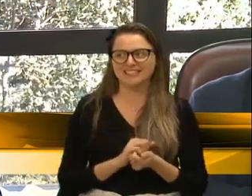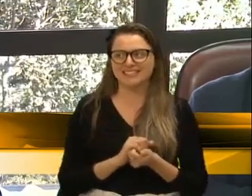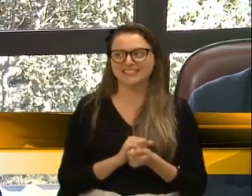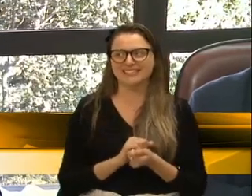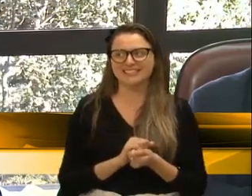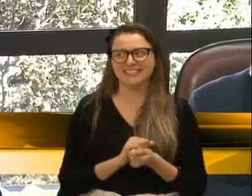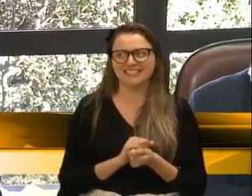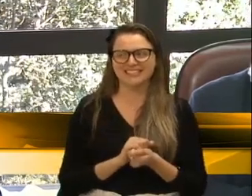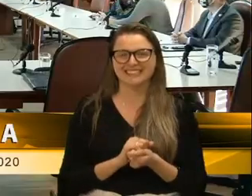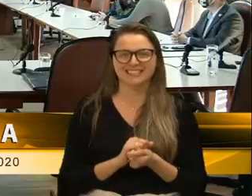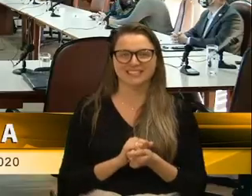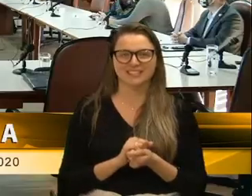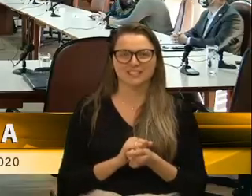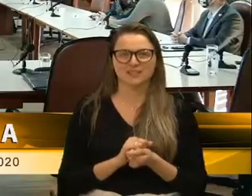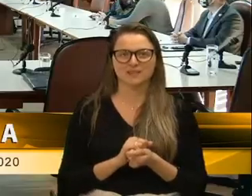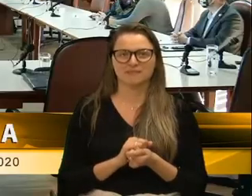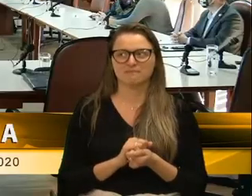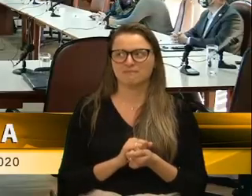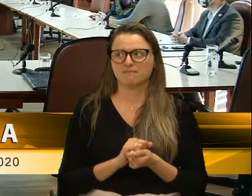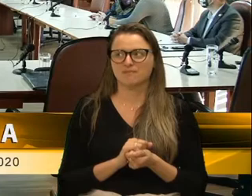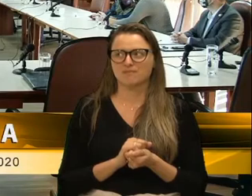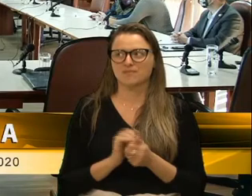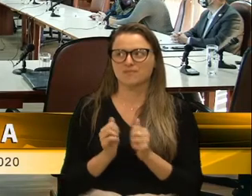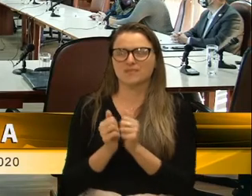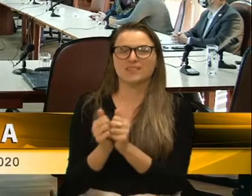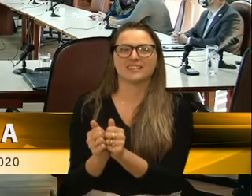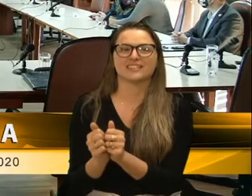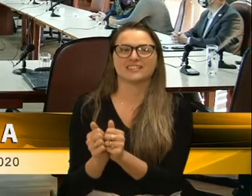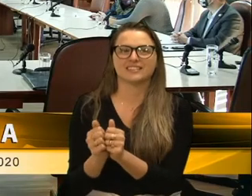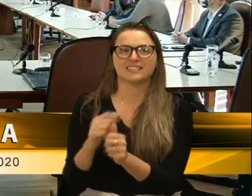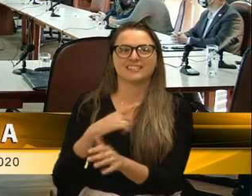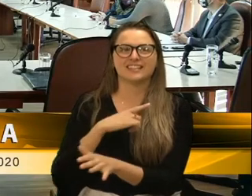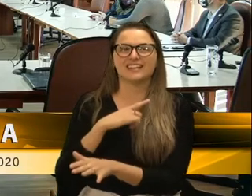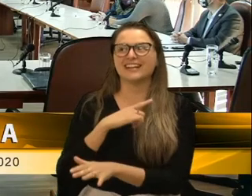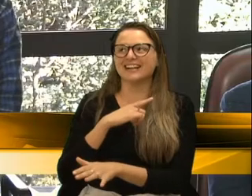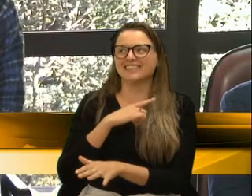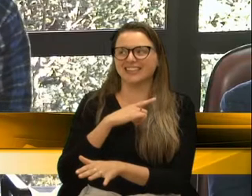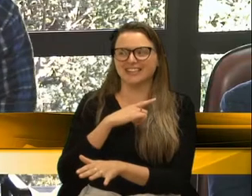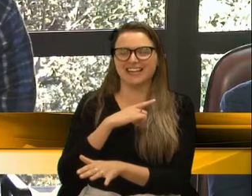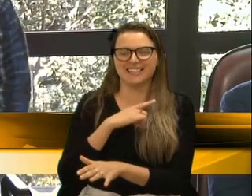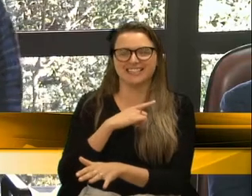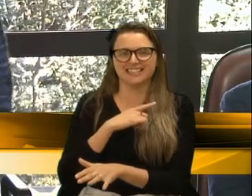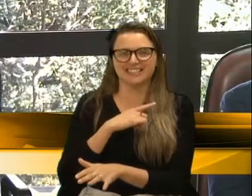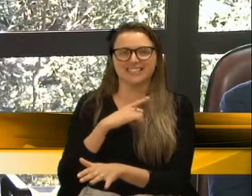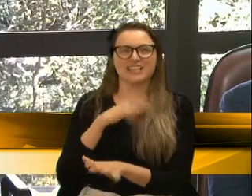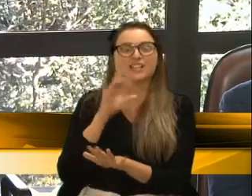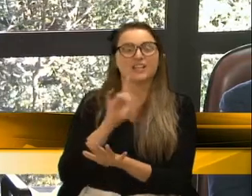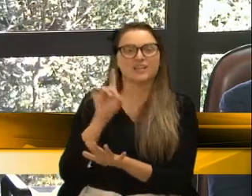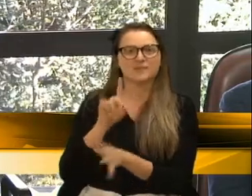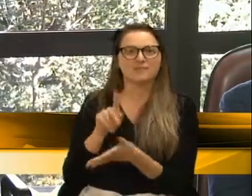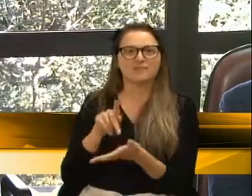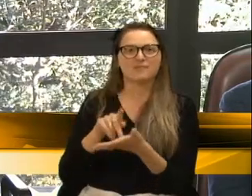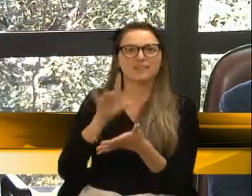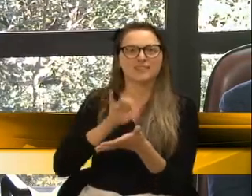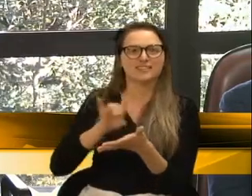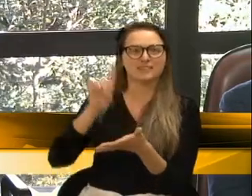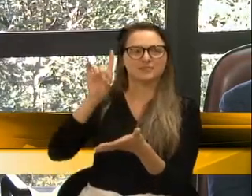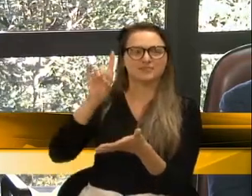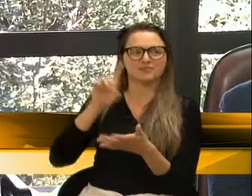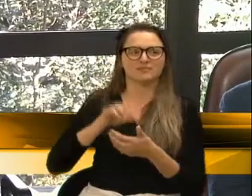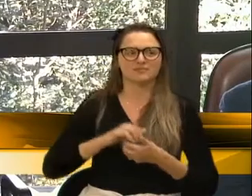antequerido. Como também, participei ontem do Francisco Pagliarim, e também Maria Modena